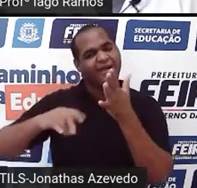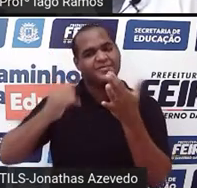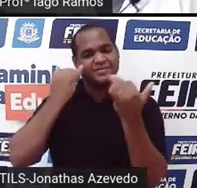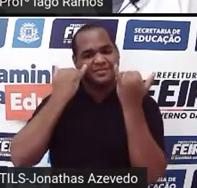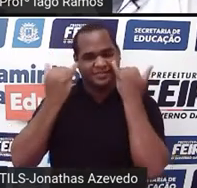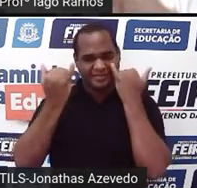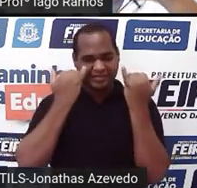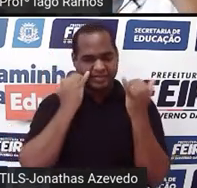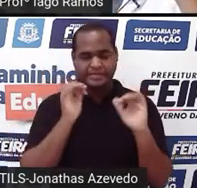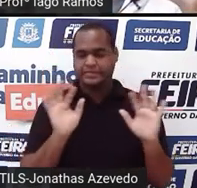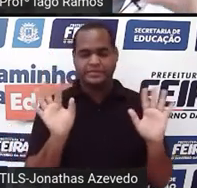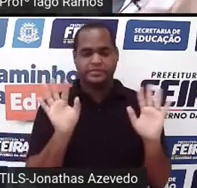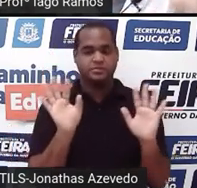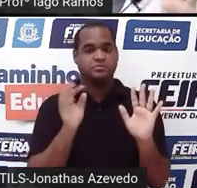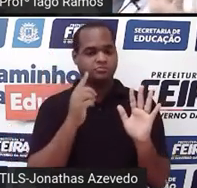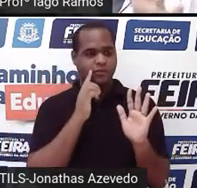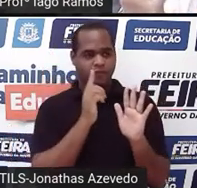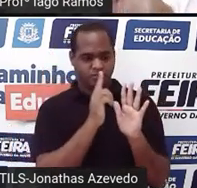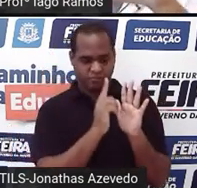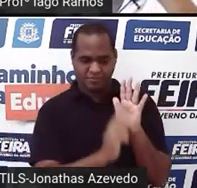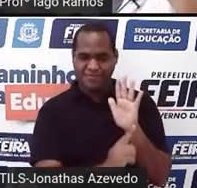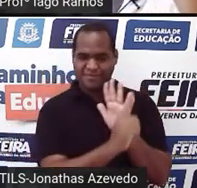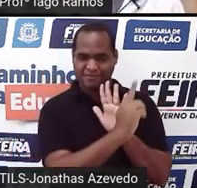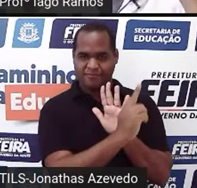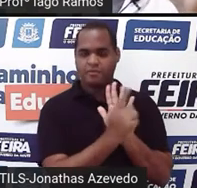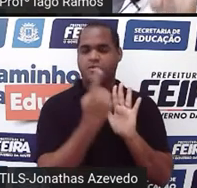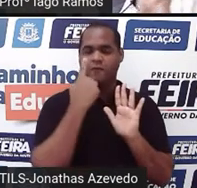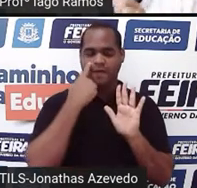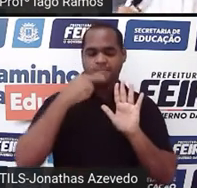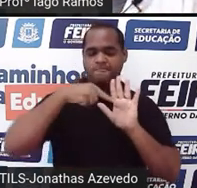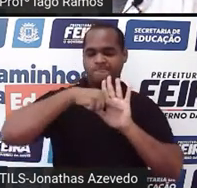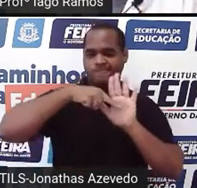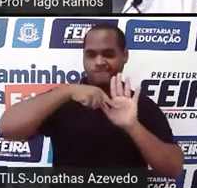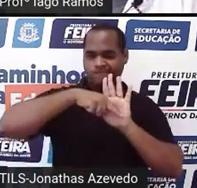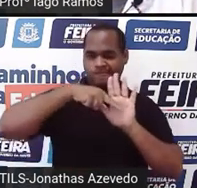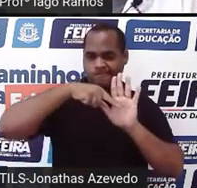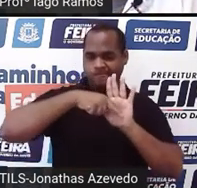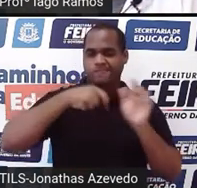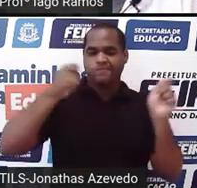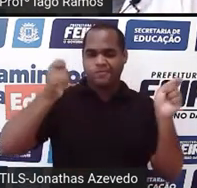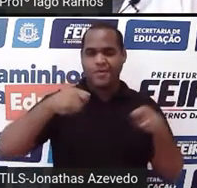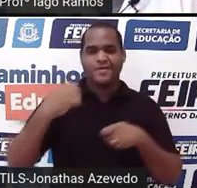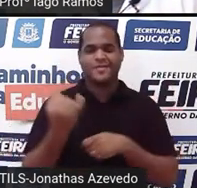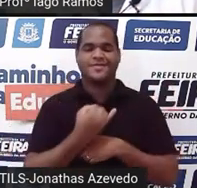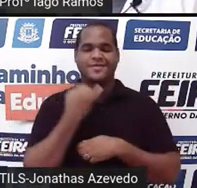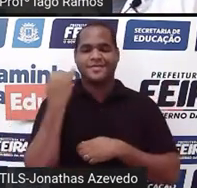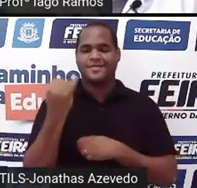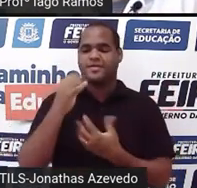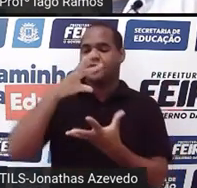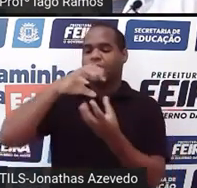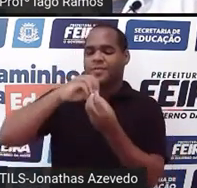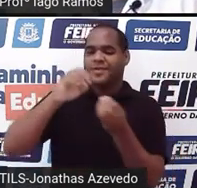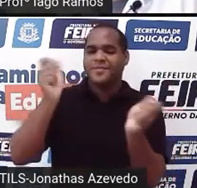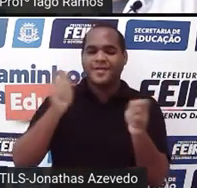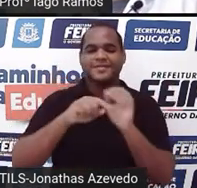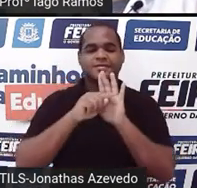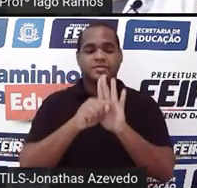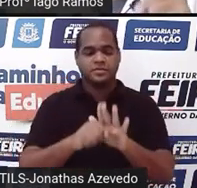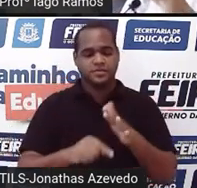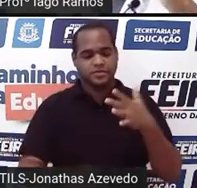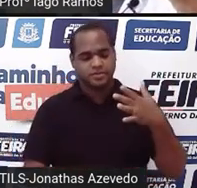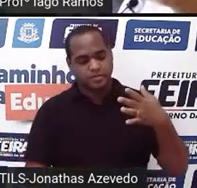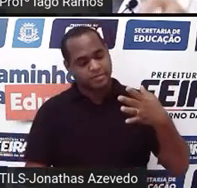Olha só. Então, o gráfico é um elemento que ele resume as informações. Os gráficos, eles são